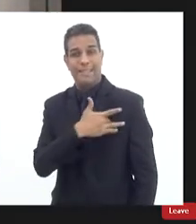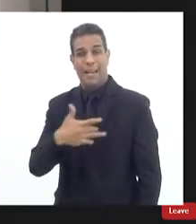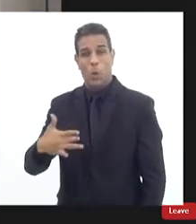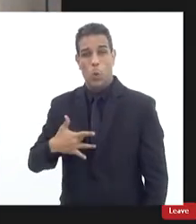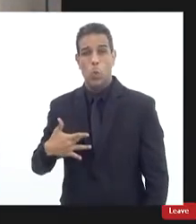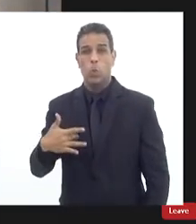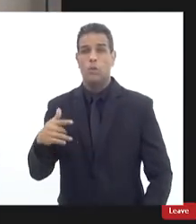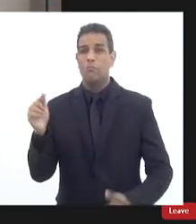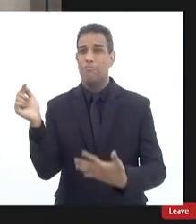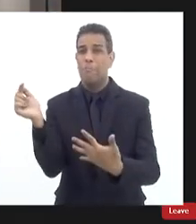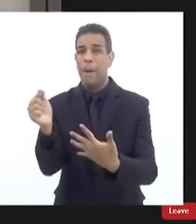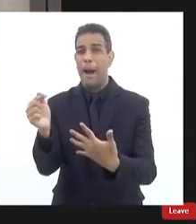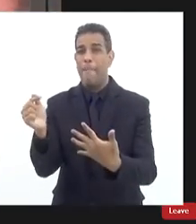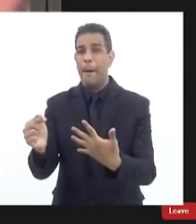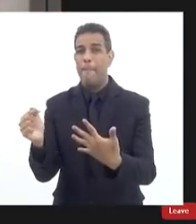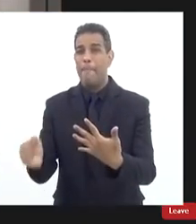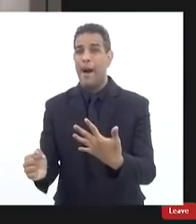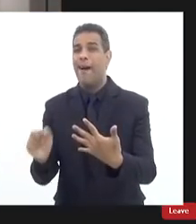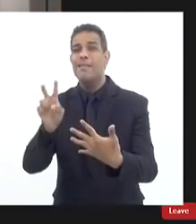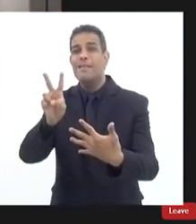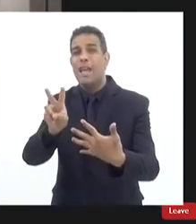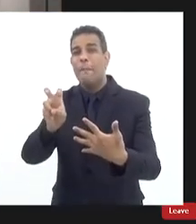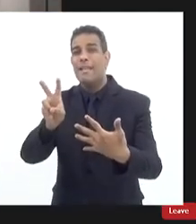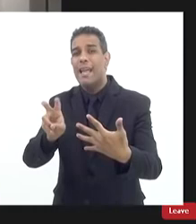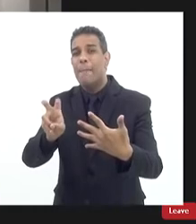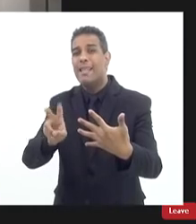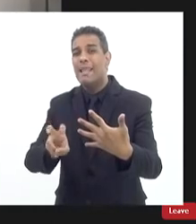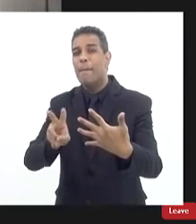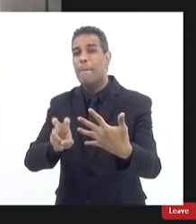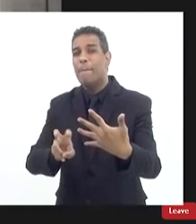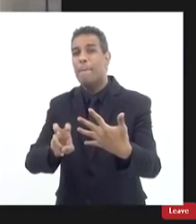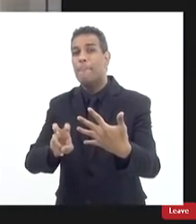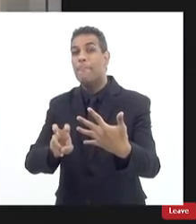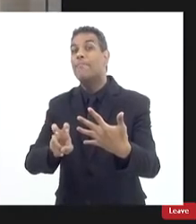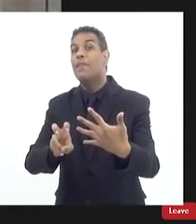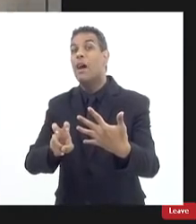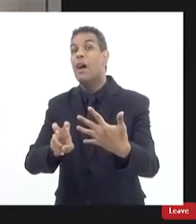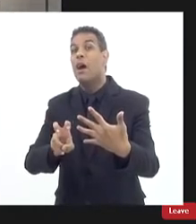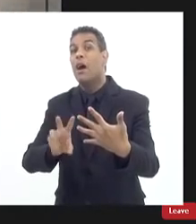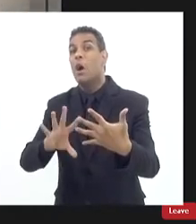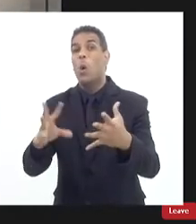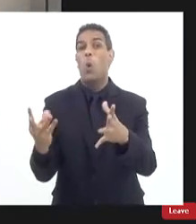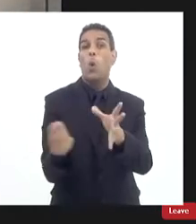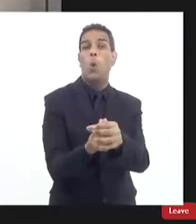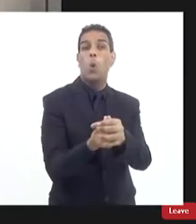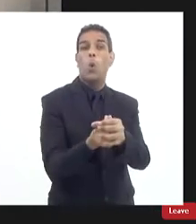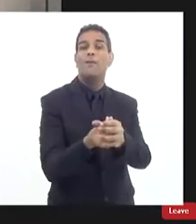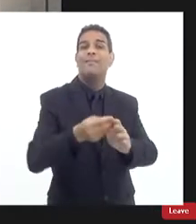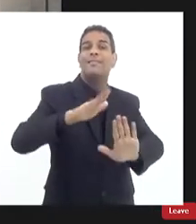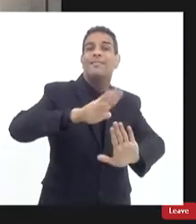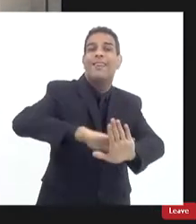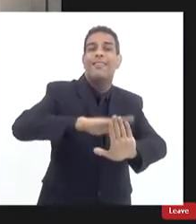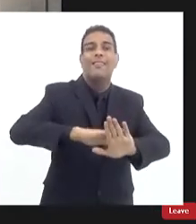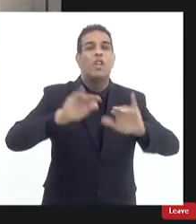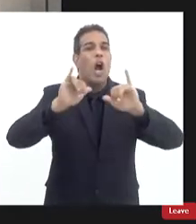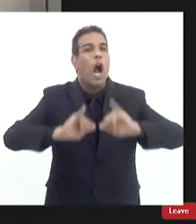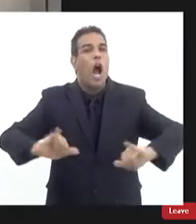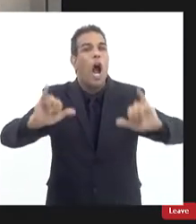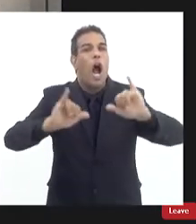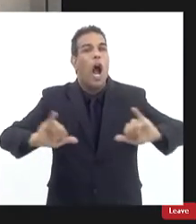isso que é aquilo mas esses temas se envolvem em campanhas eleitorais em políticas e